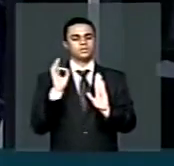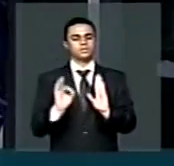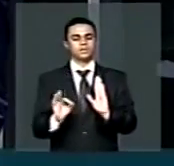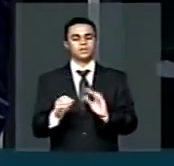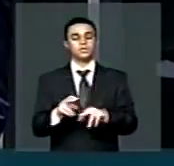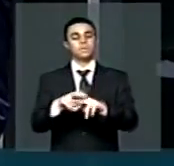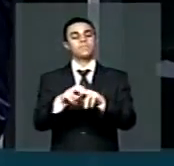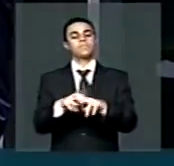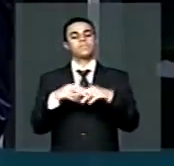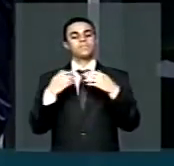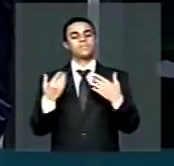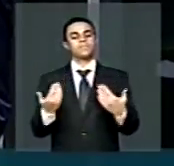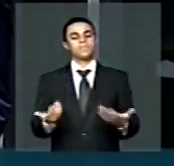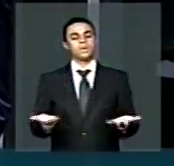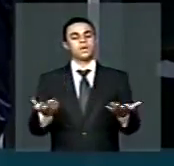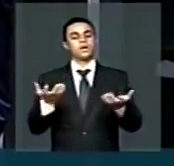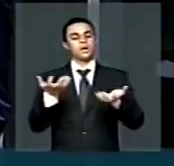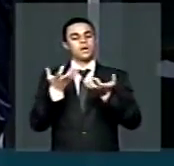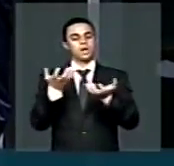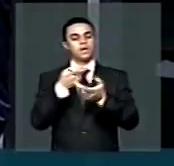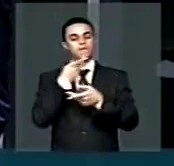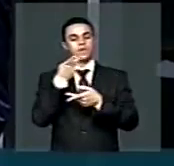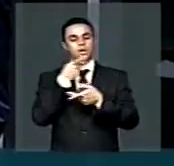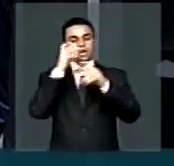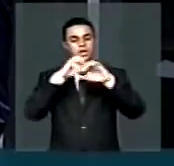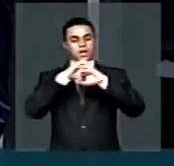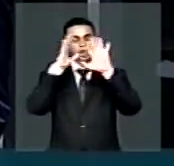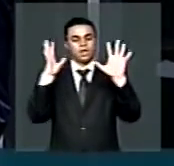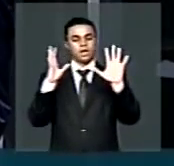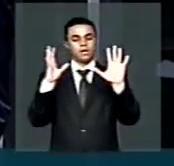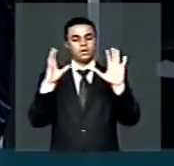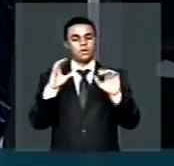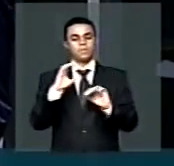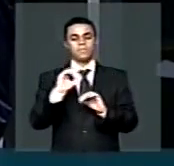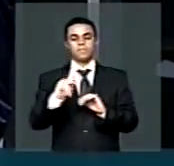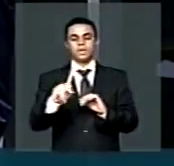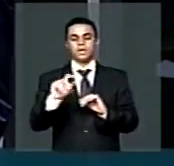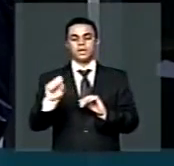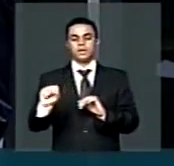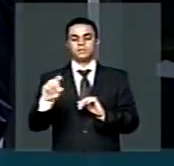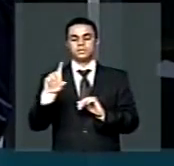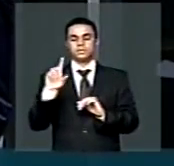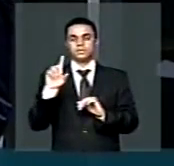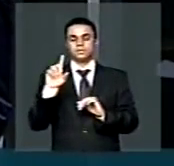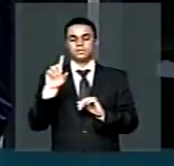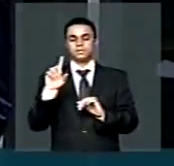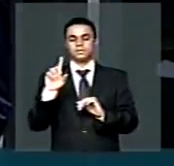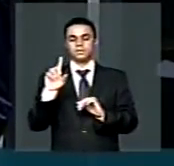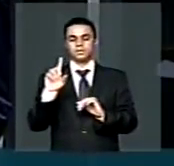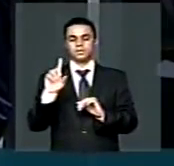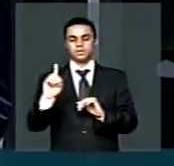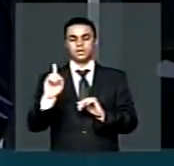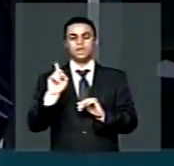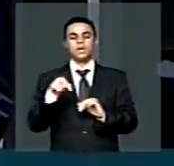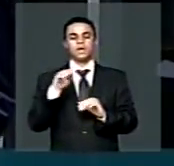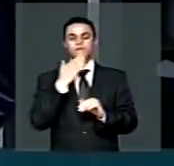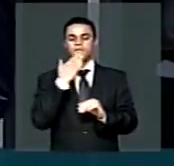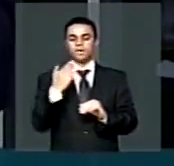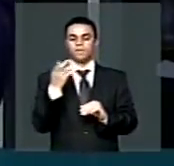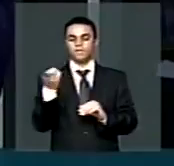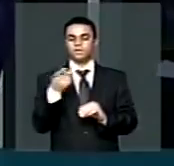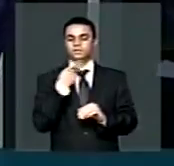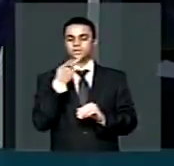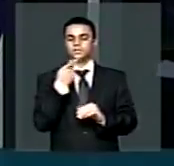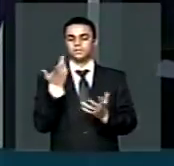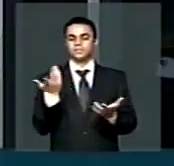Então, deixando claro que o PSD é a favor desse destaque. É o que tinha aqui a